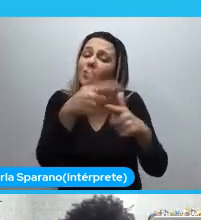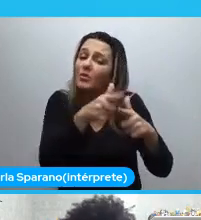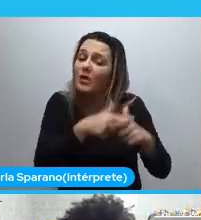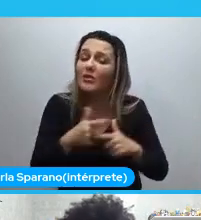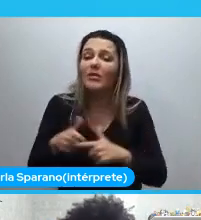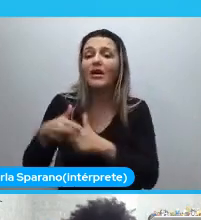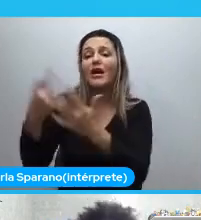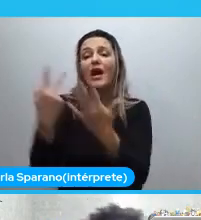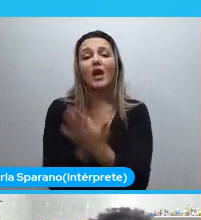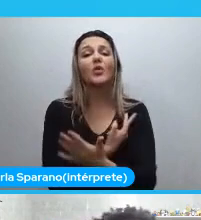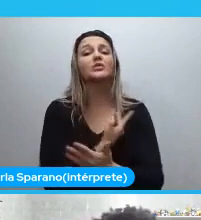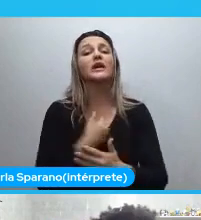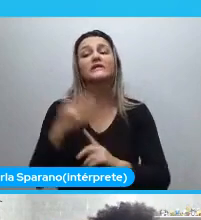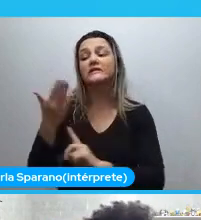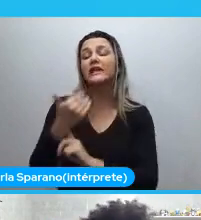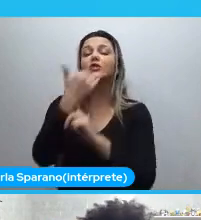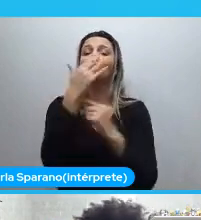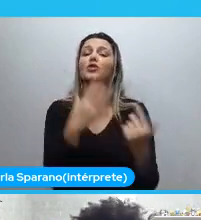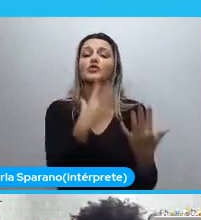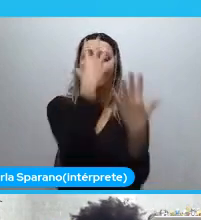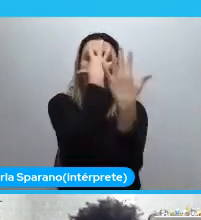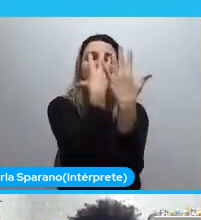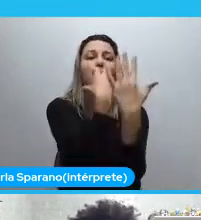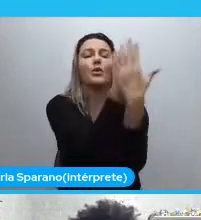De reconhecimento facial. Com pessoas trans.